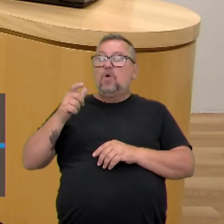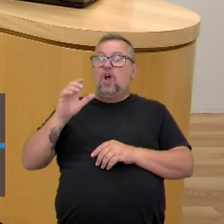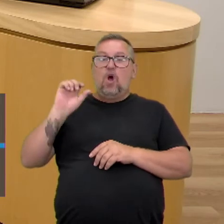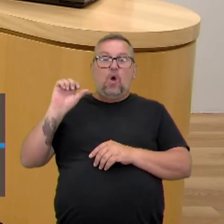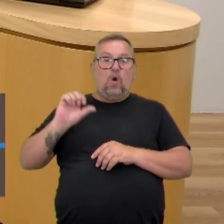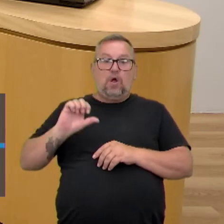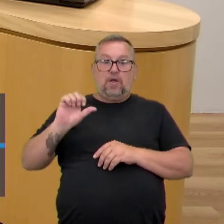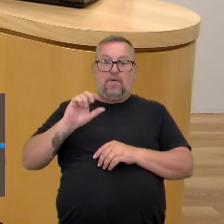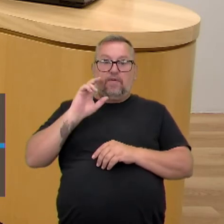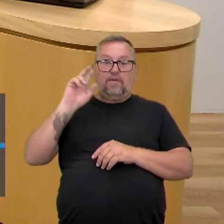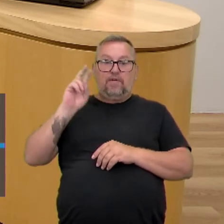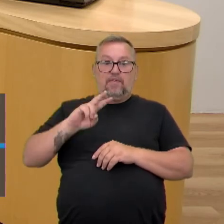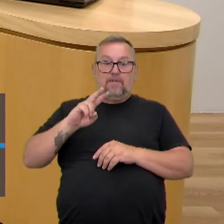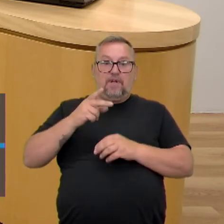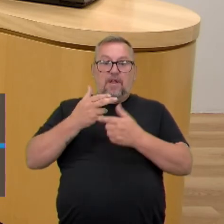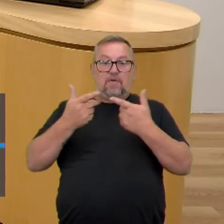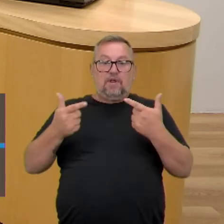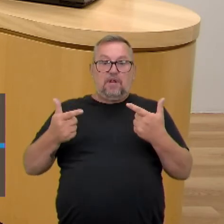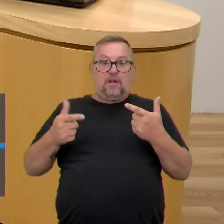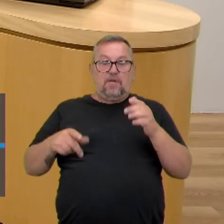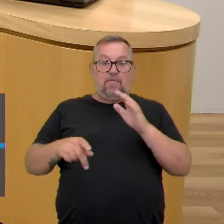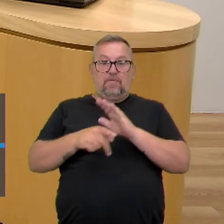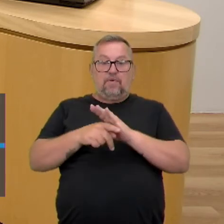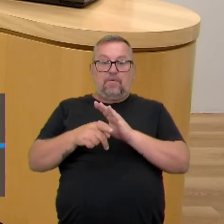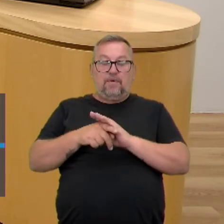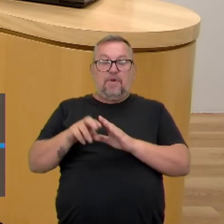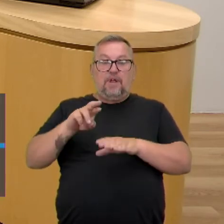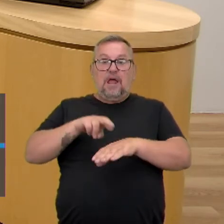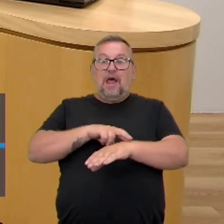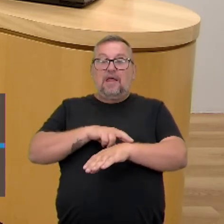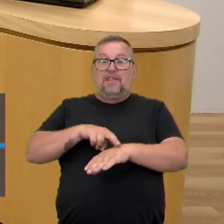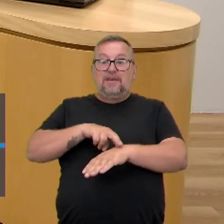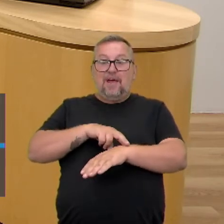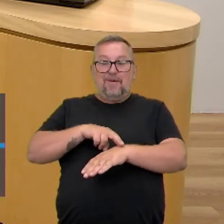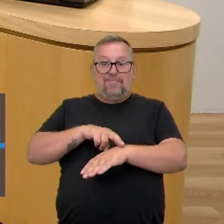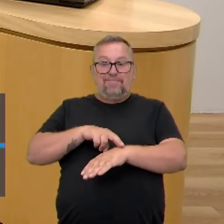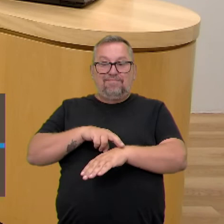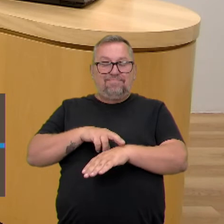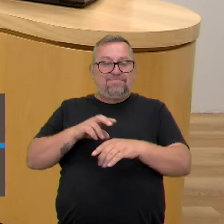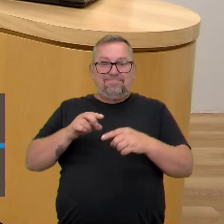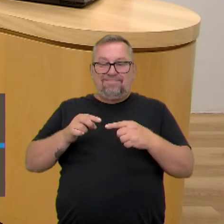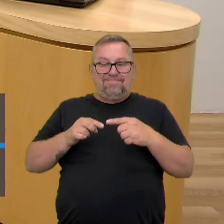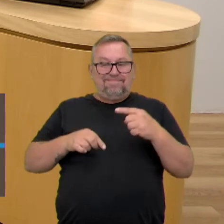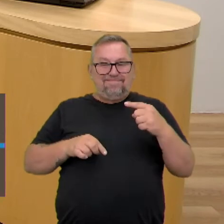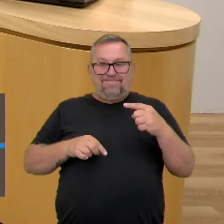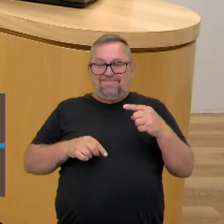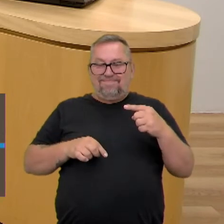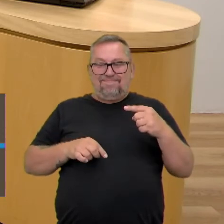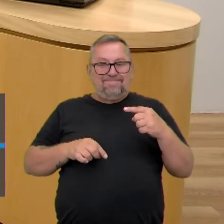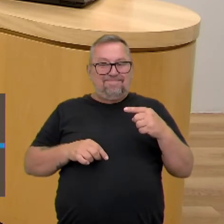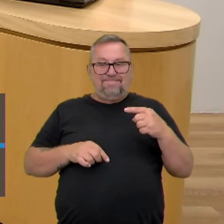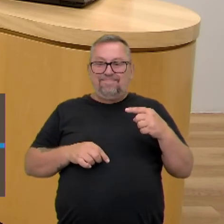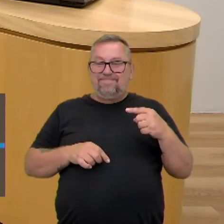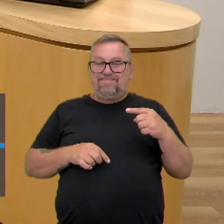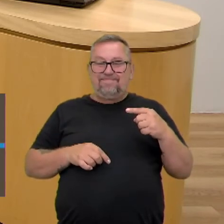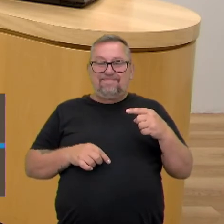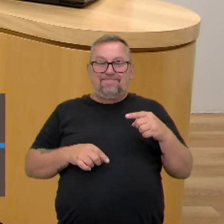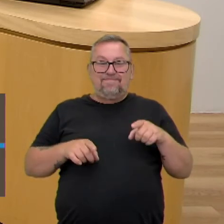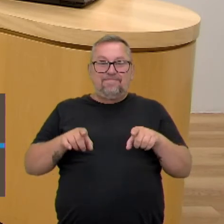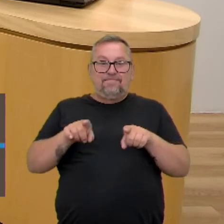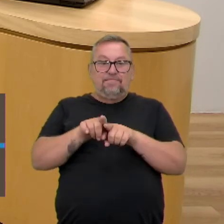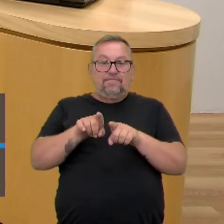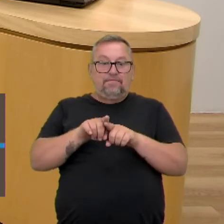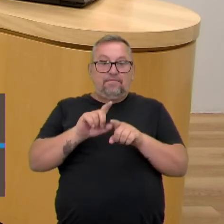associam aquelas mazelas a uma questão racial. Exatamente, quando na verdade não tem nada a ver. Quando na verdade não tem nada a ver e